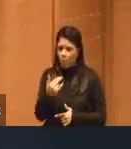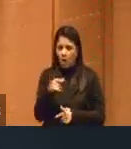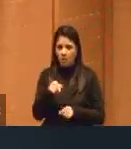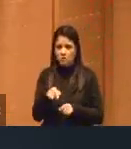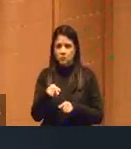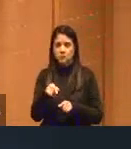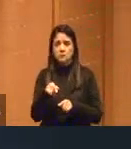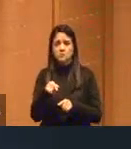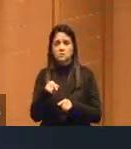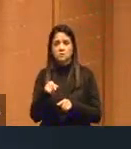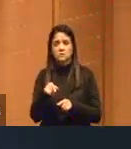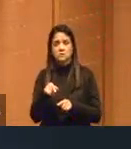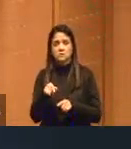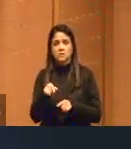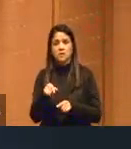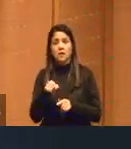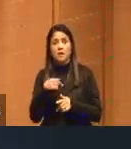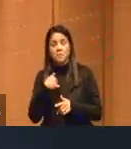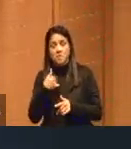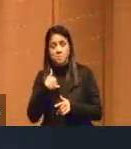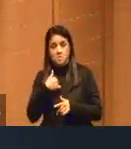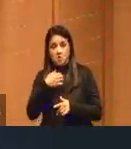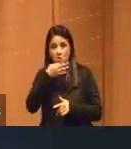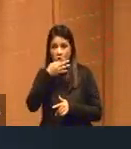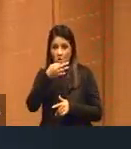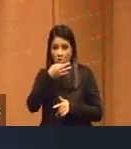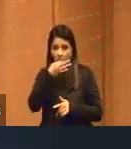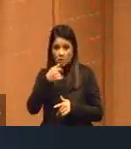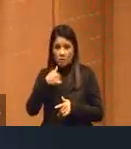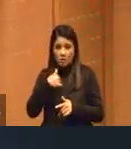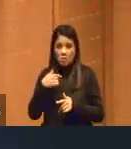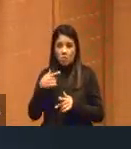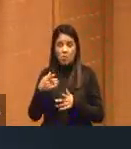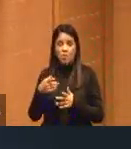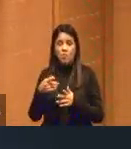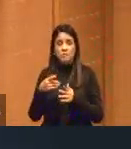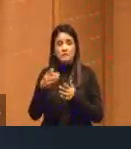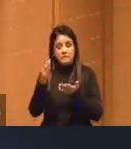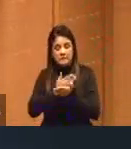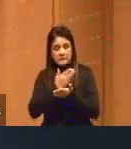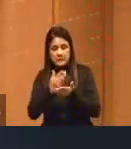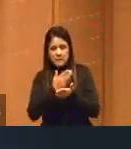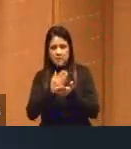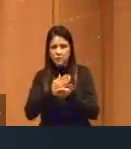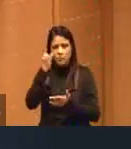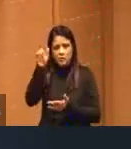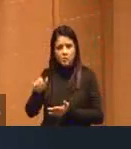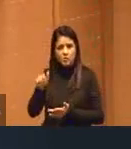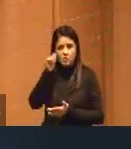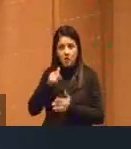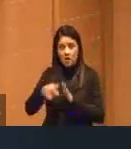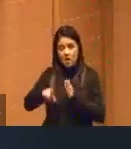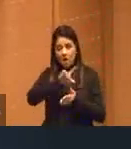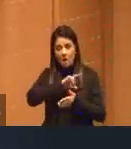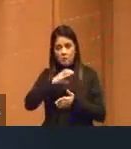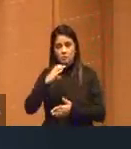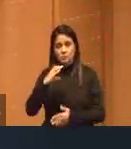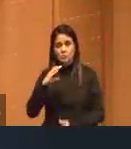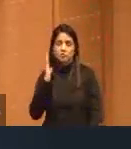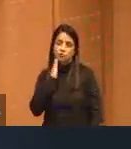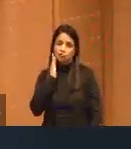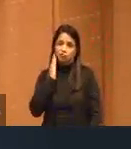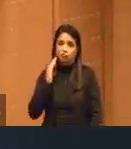a Santa Ela, que para mim é a maior simiologista do Brasil, escreveu um livro antes do chat GPT dizendo que as inteligências